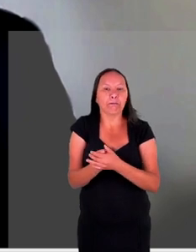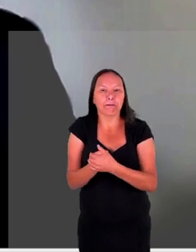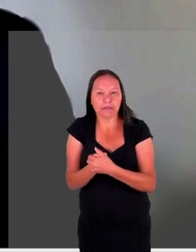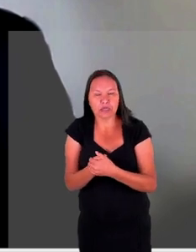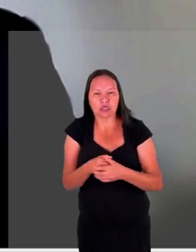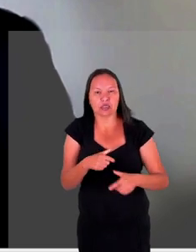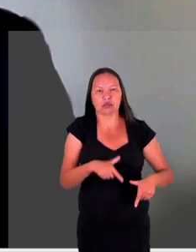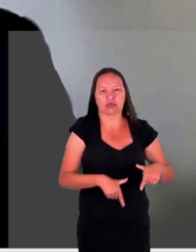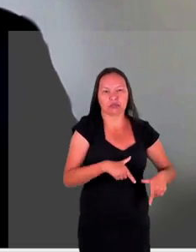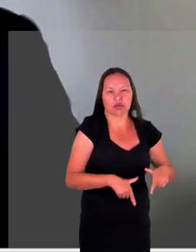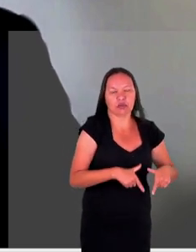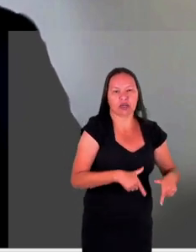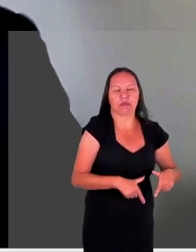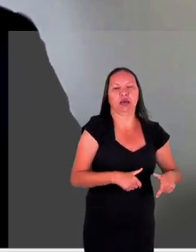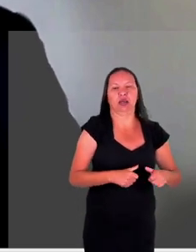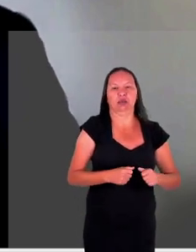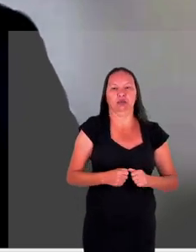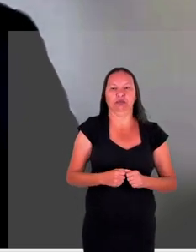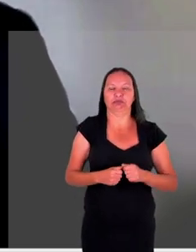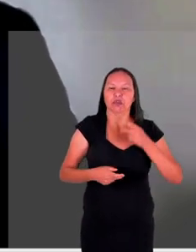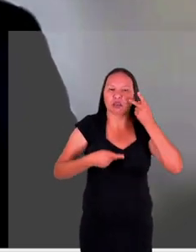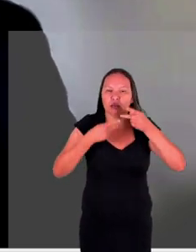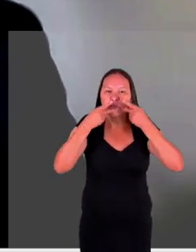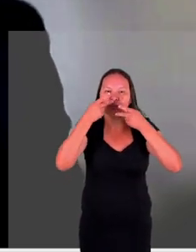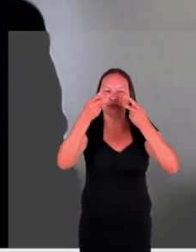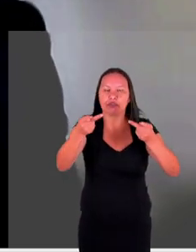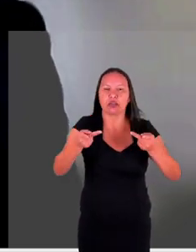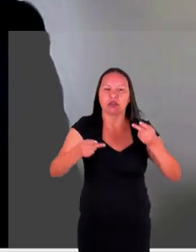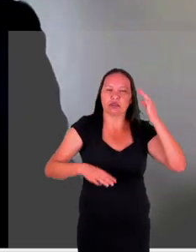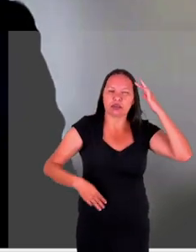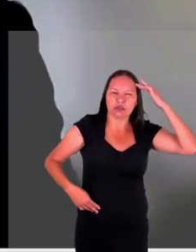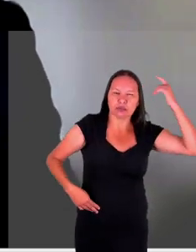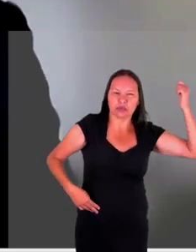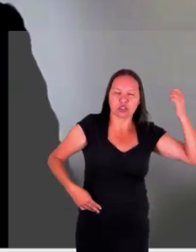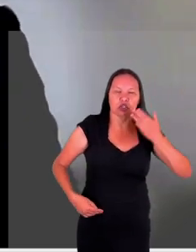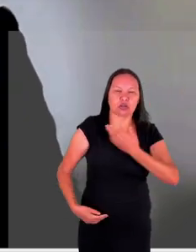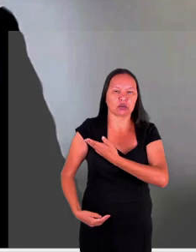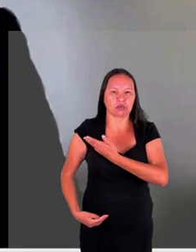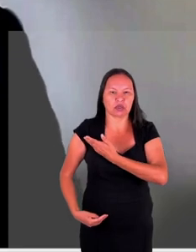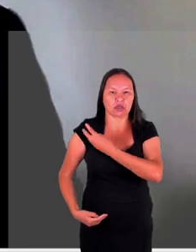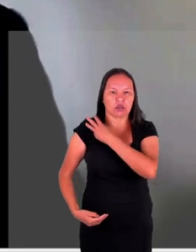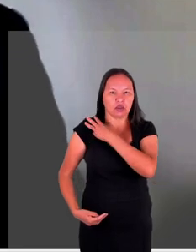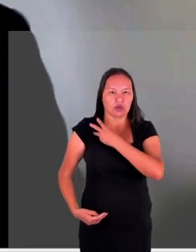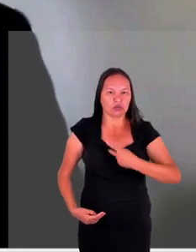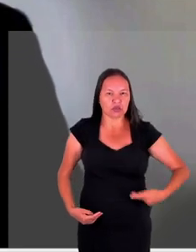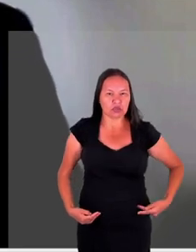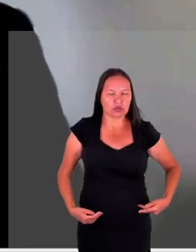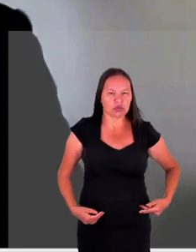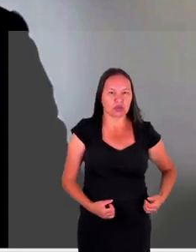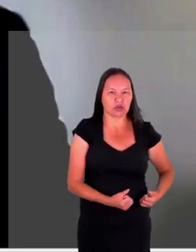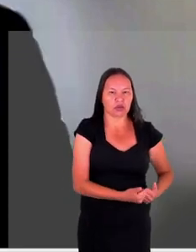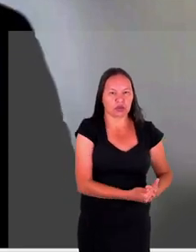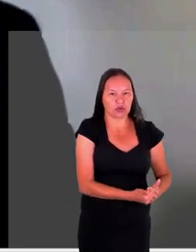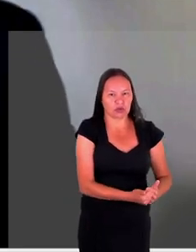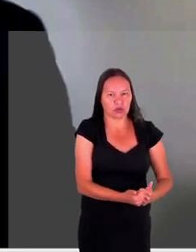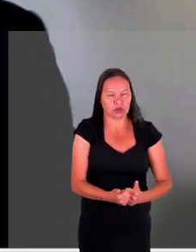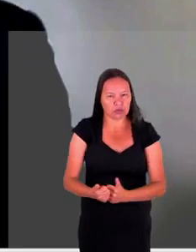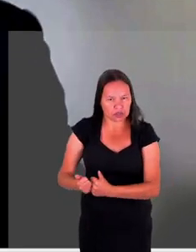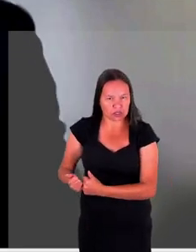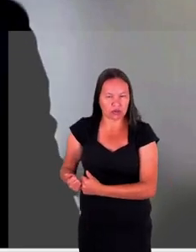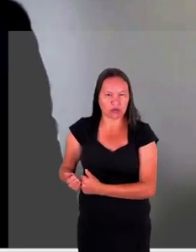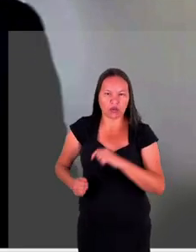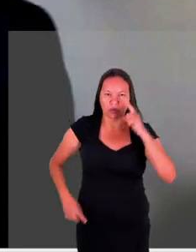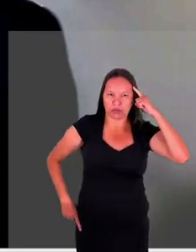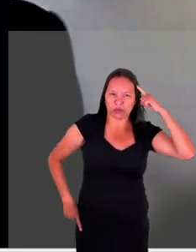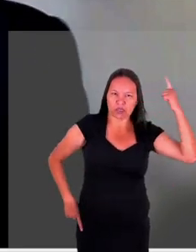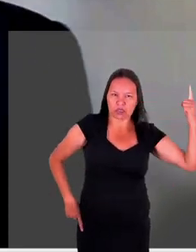serviços eu falo isso e eu imagino aqui que os colegas do Ministério Público que estejamos acompanhando Juliana eles vão estar aqui pensando